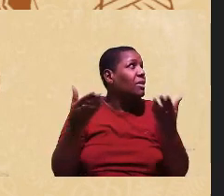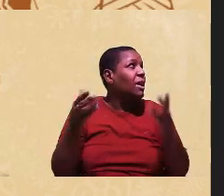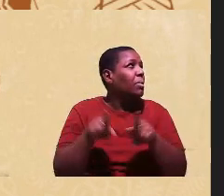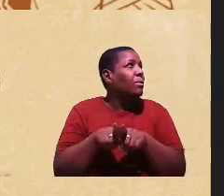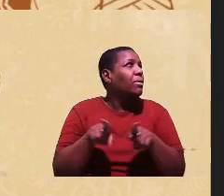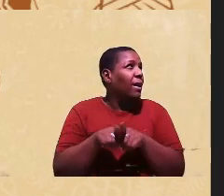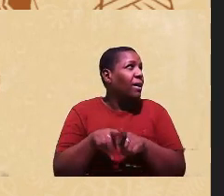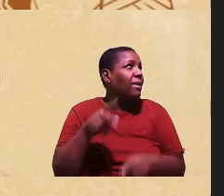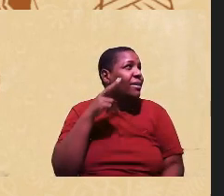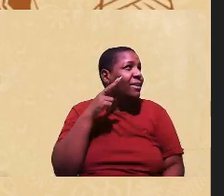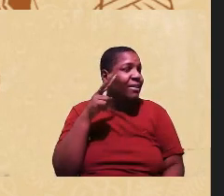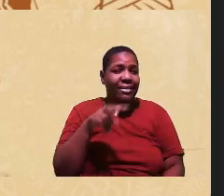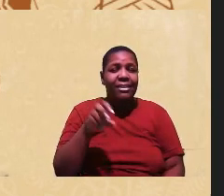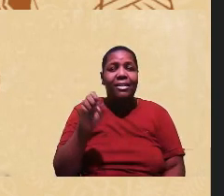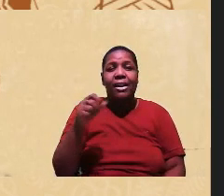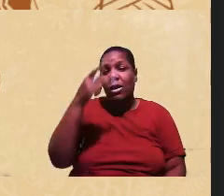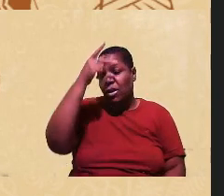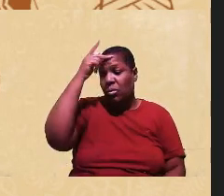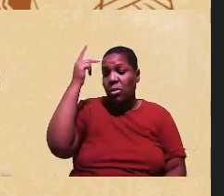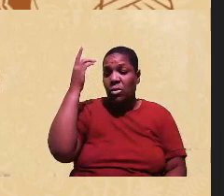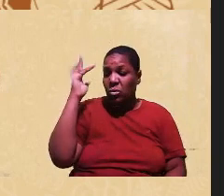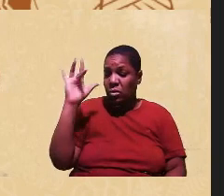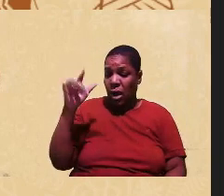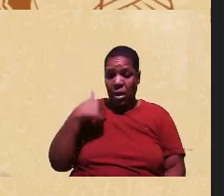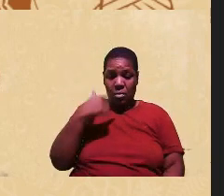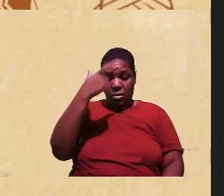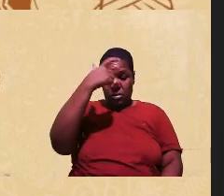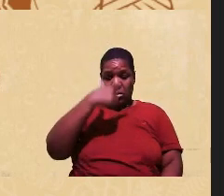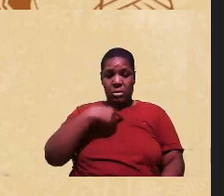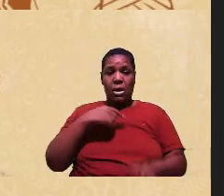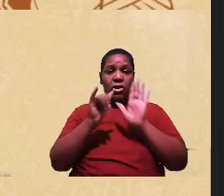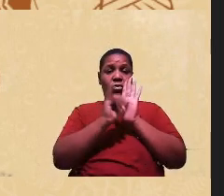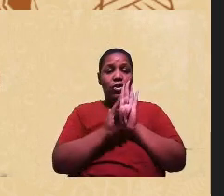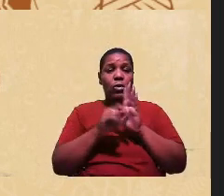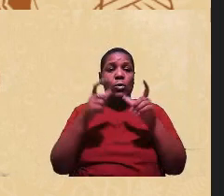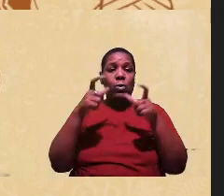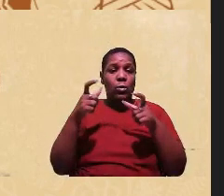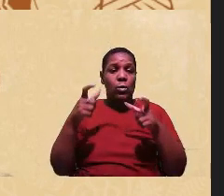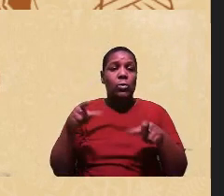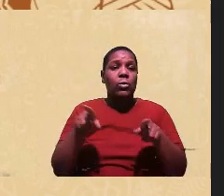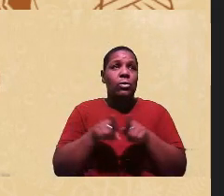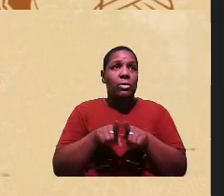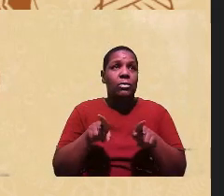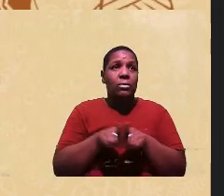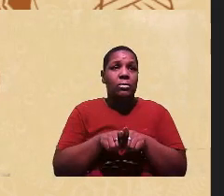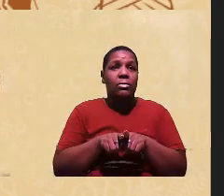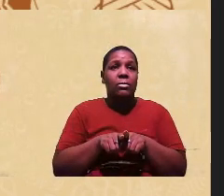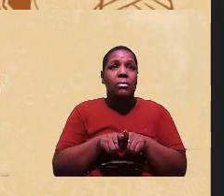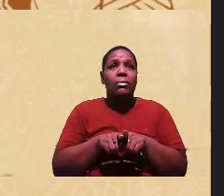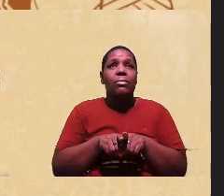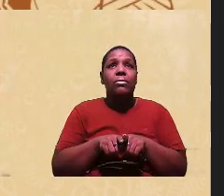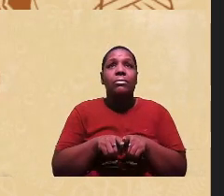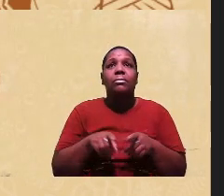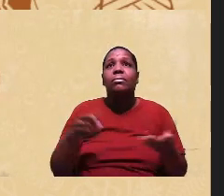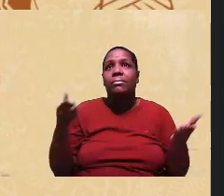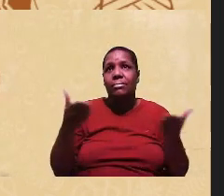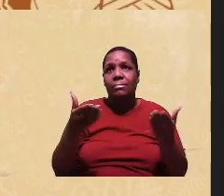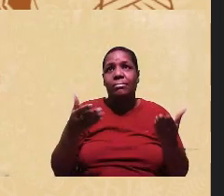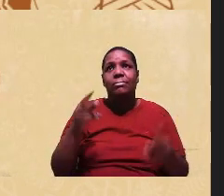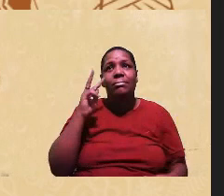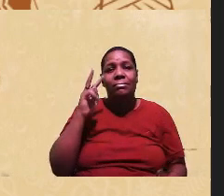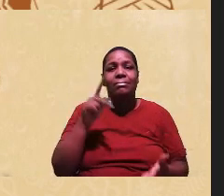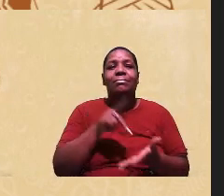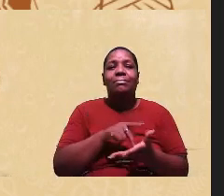uma pessoa não saber como se identifica de estar nesse lugar mesmo é é isso né sem saber como se